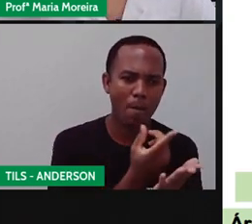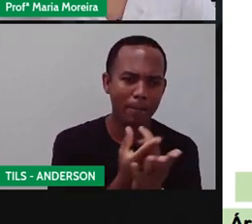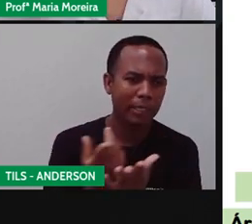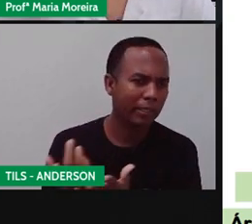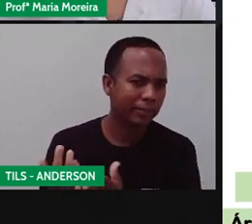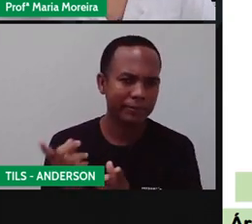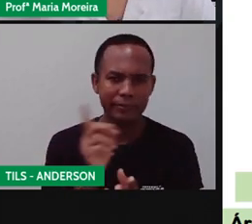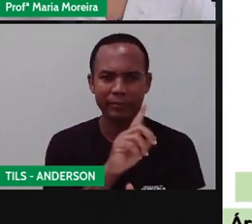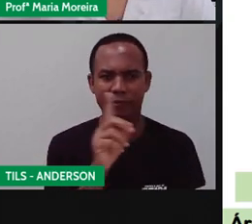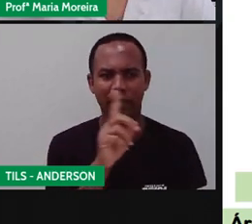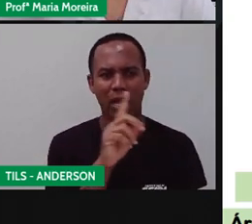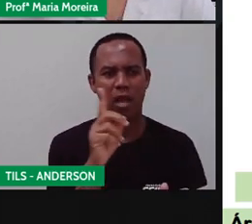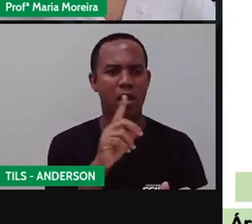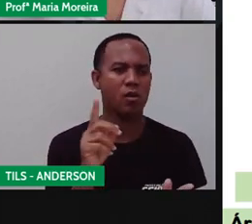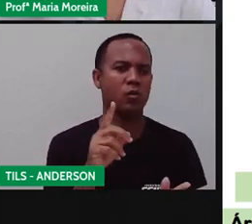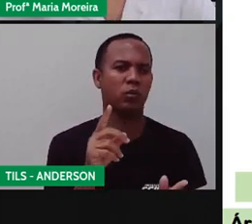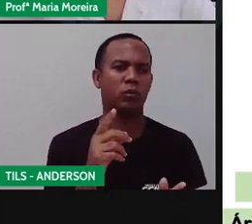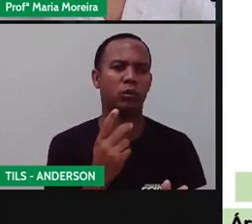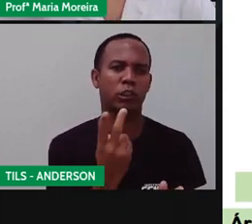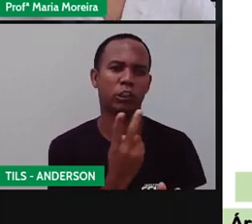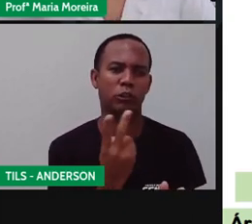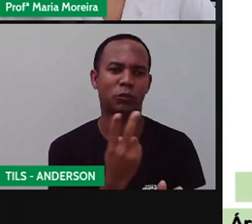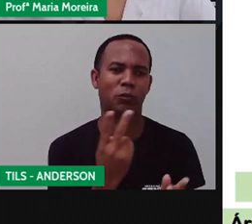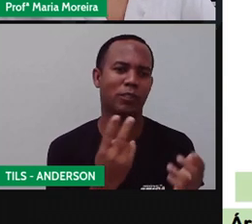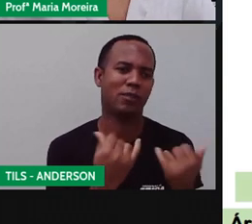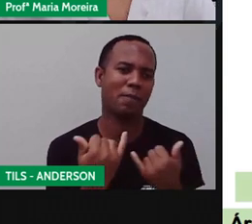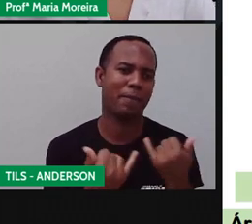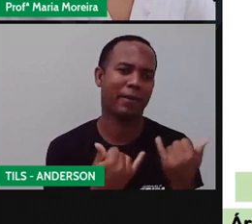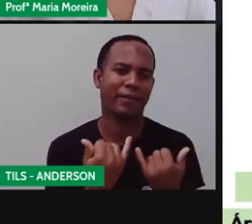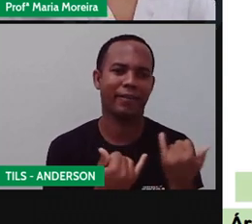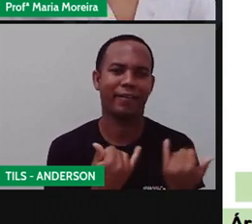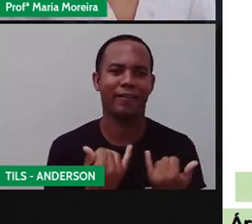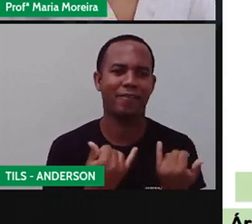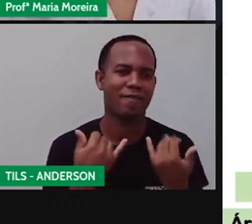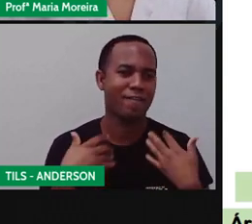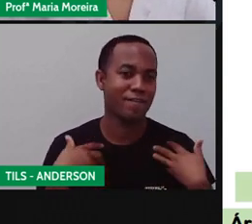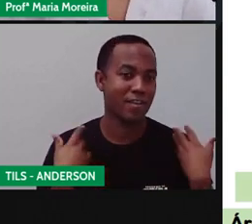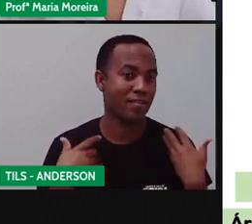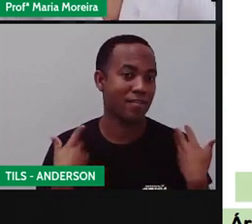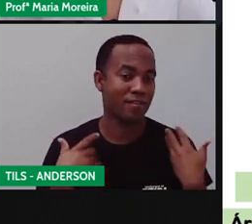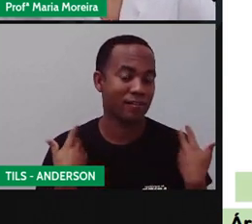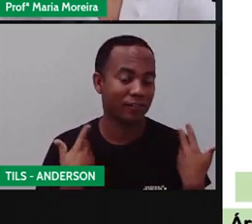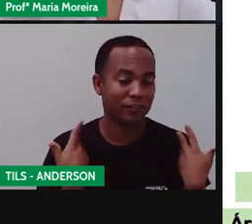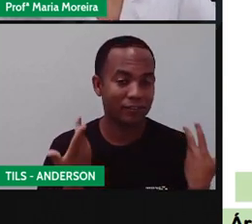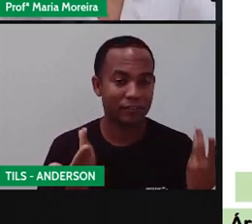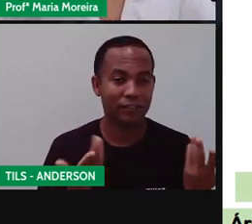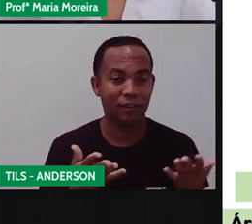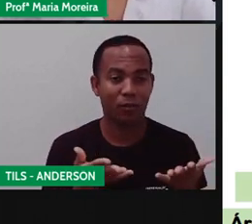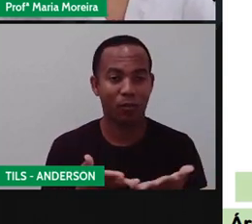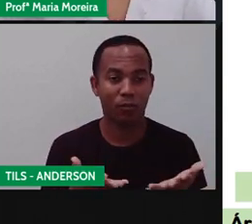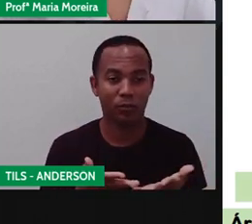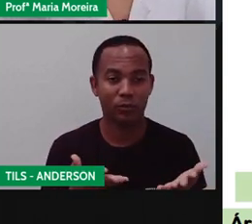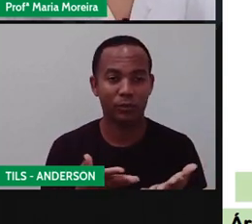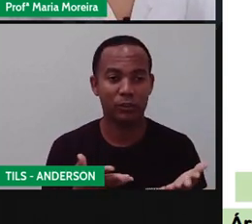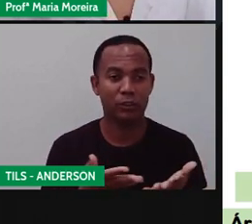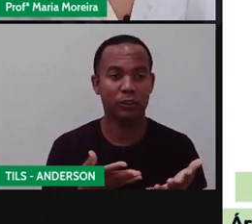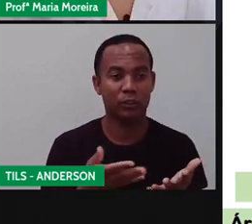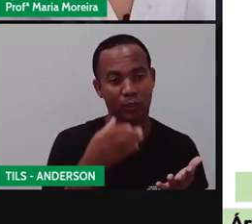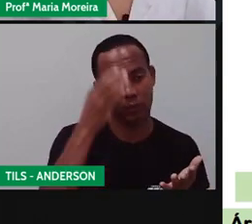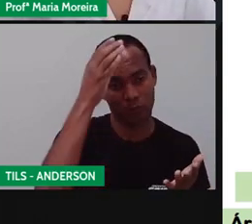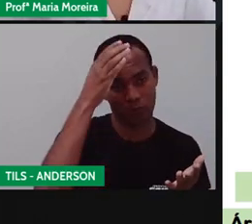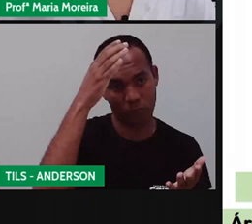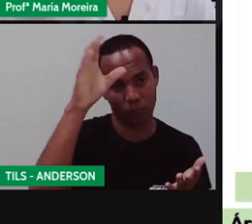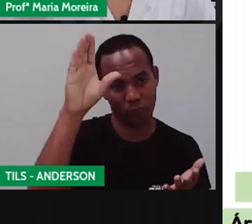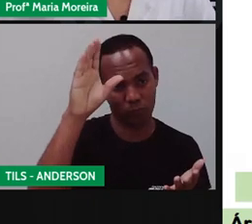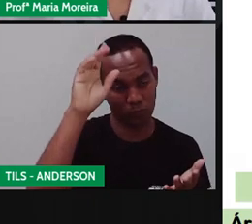Não! Elas estão brincando, se divertindo. E hoje, dentro da cultura afro